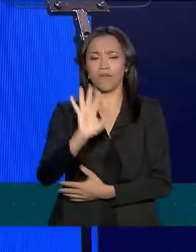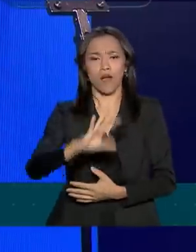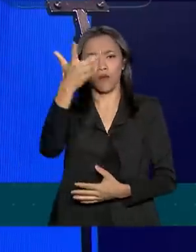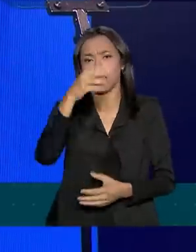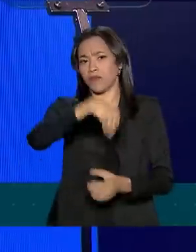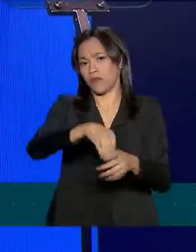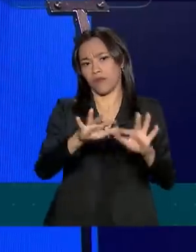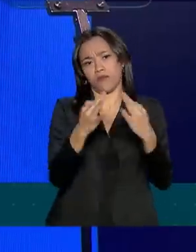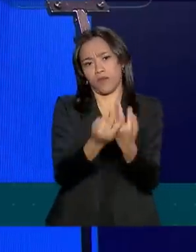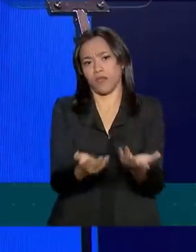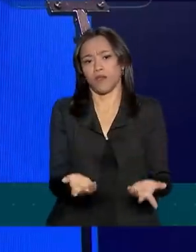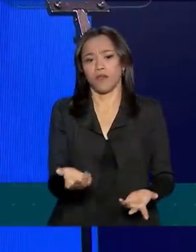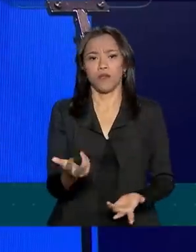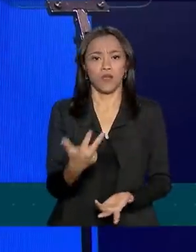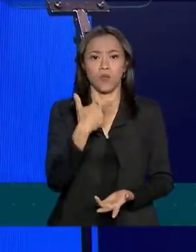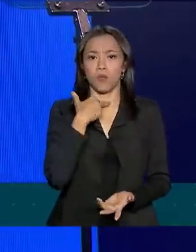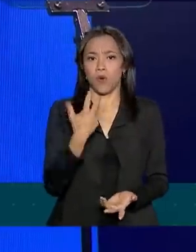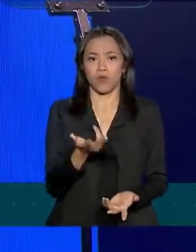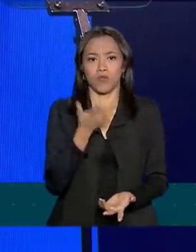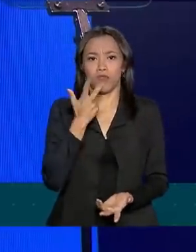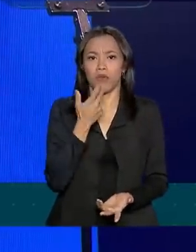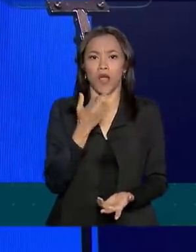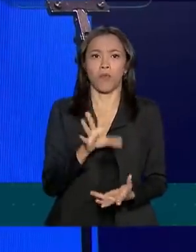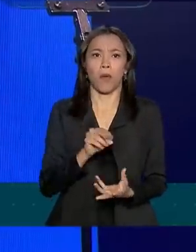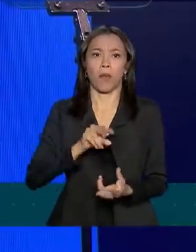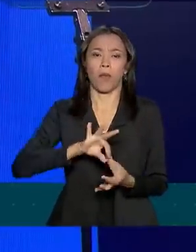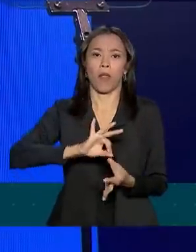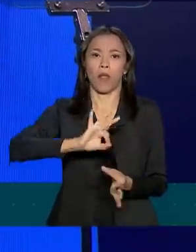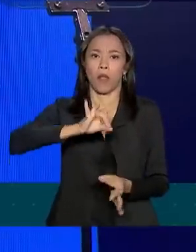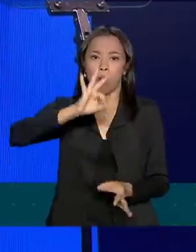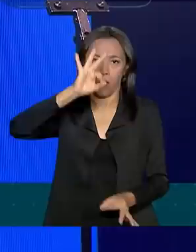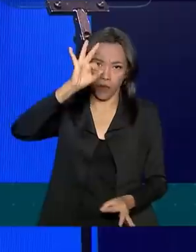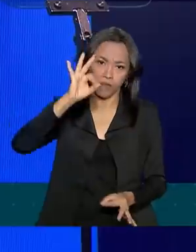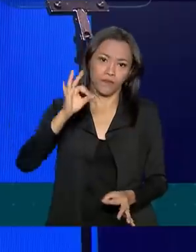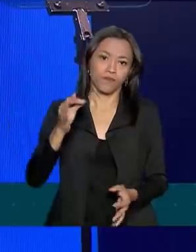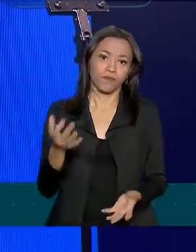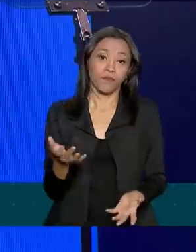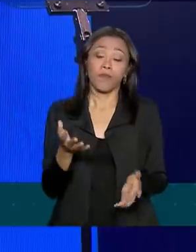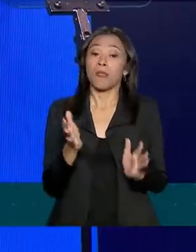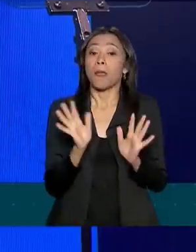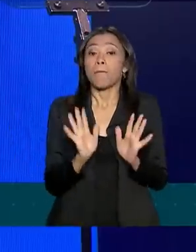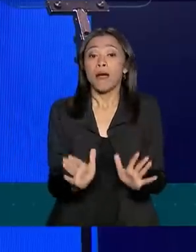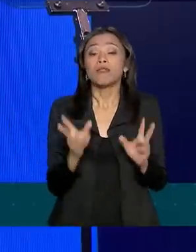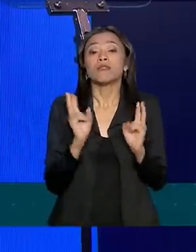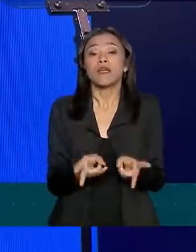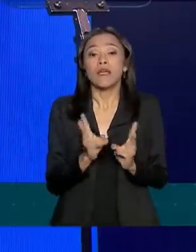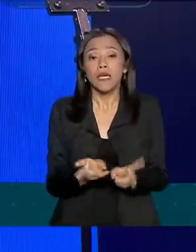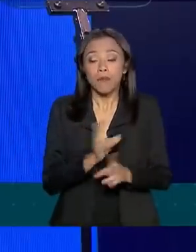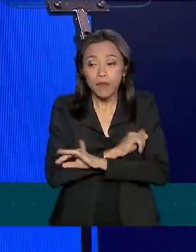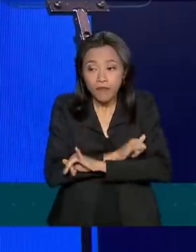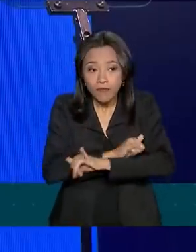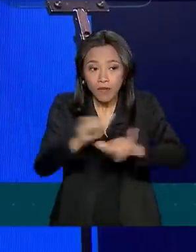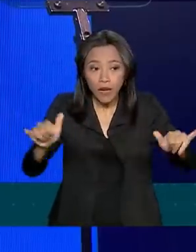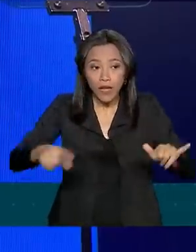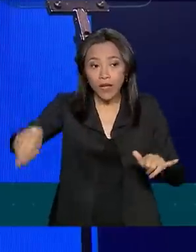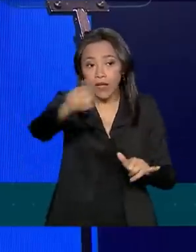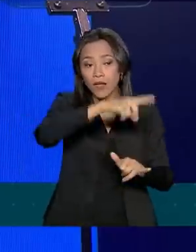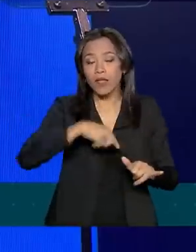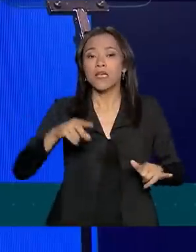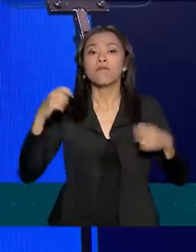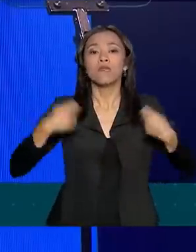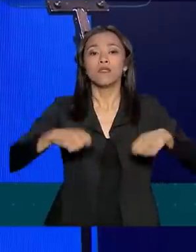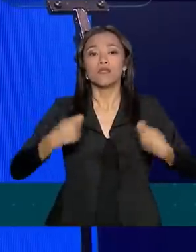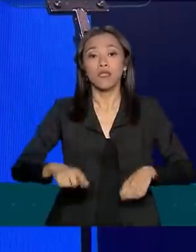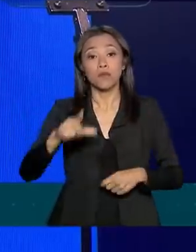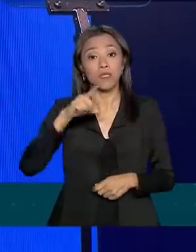posso falar muito. Ou não tenho tempo para falar muito. Mas eu sempre transmiti a todos que nós temos que ter a capacidade